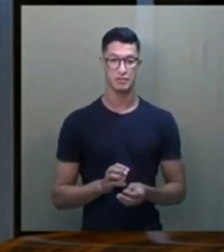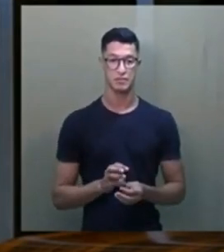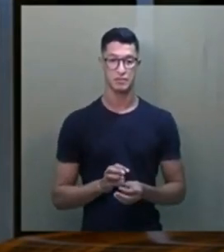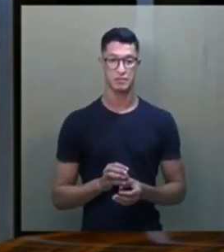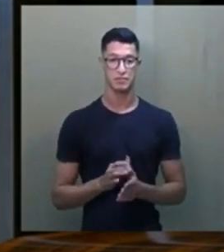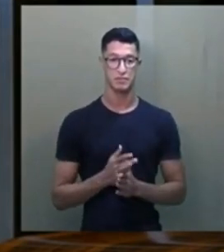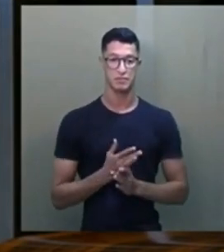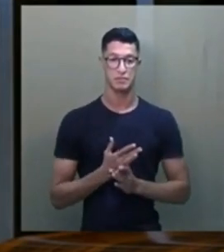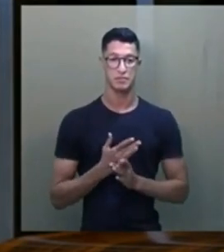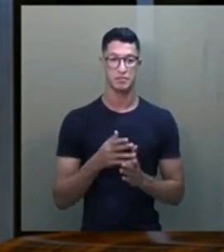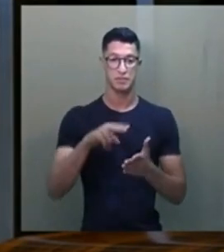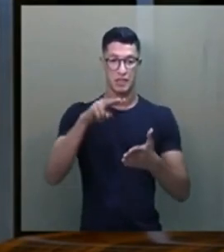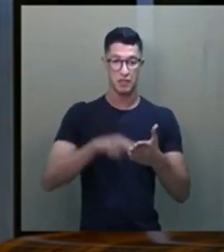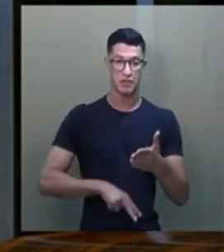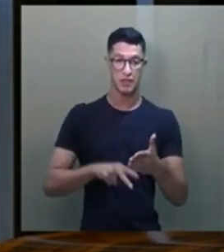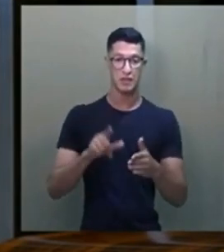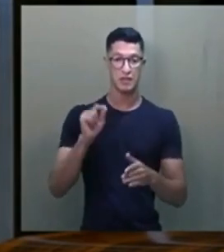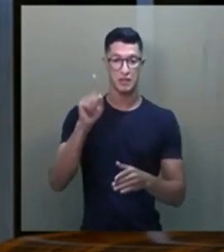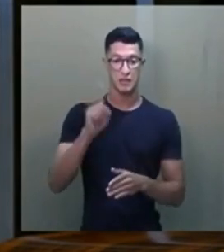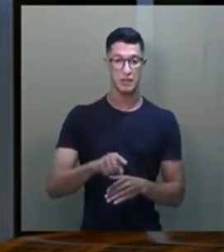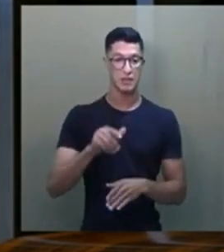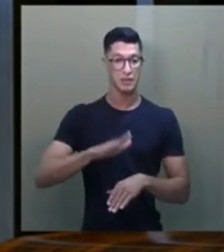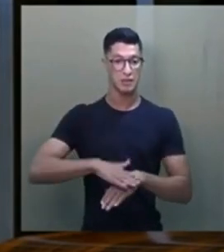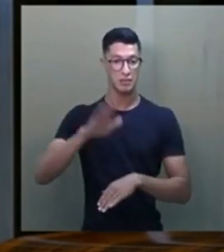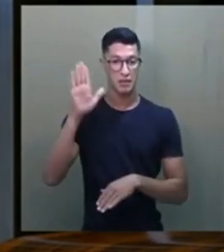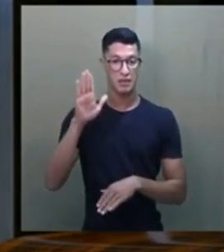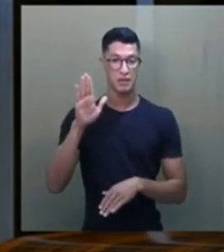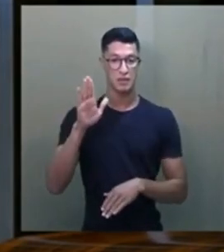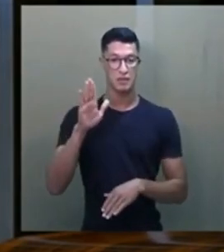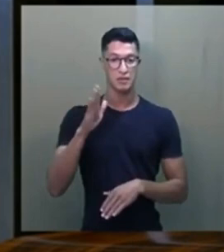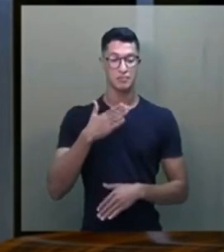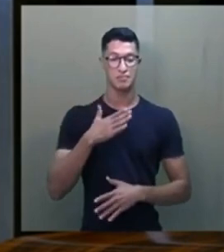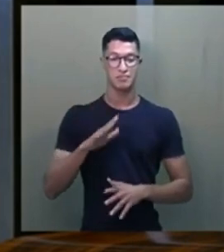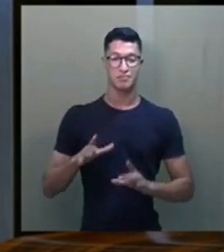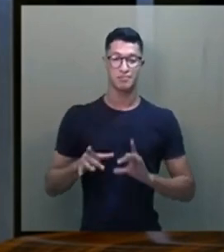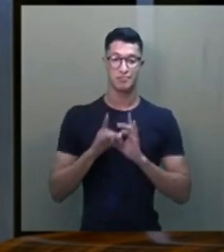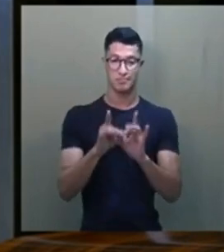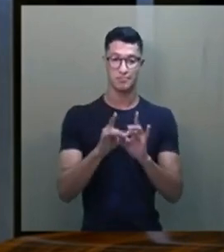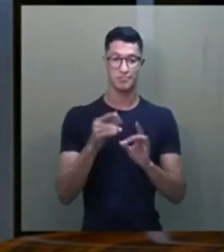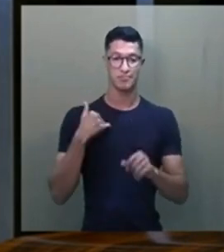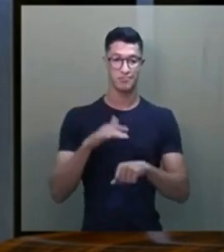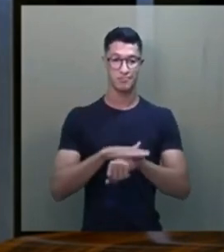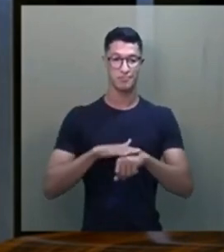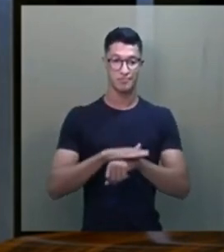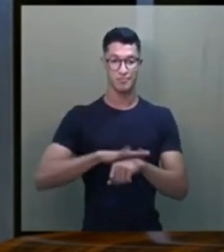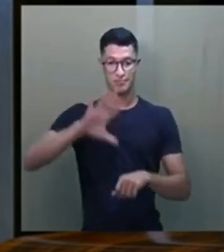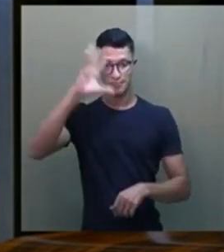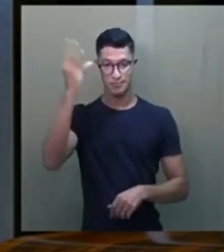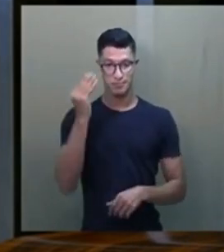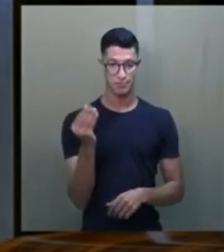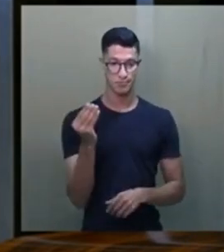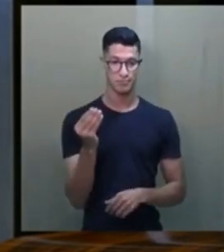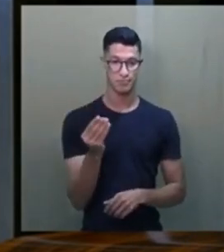E aí eu vou ler a parte que é a que eu mais me agarro quando eu estou conversando com os espíritas.